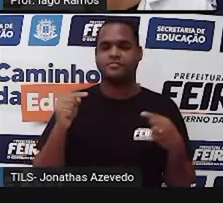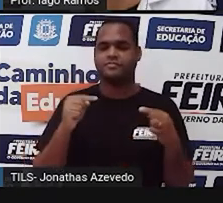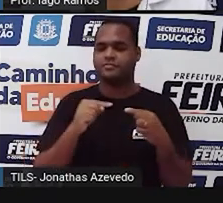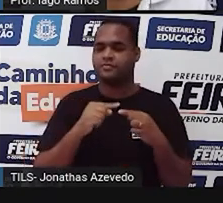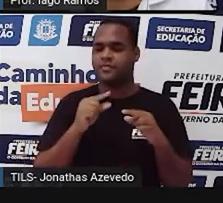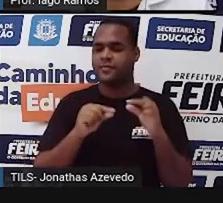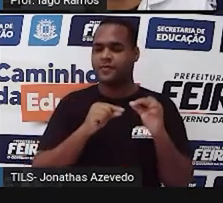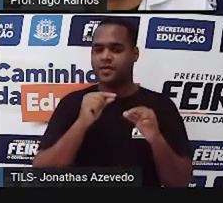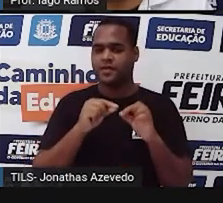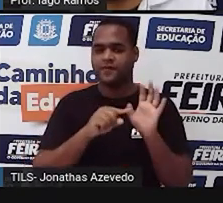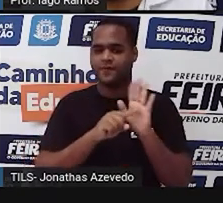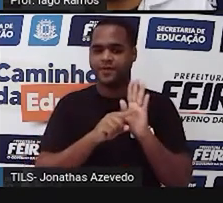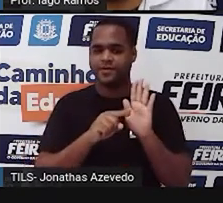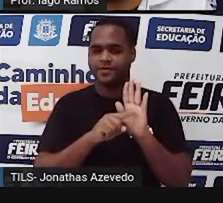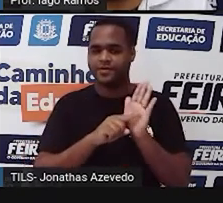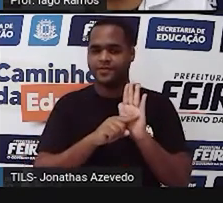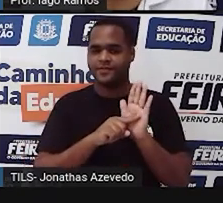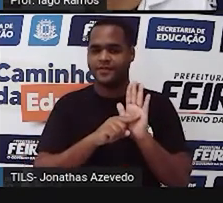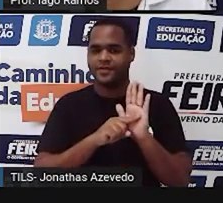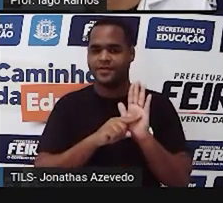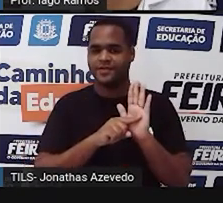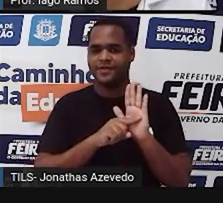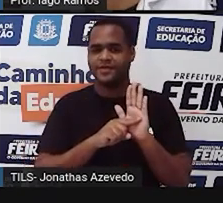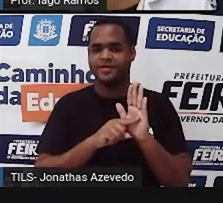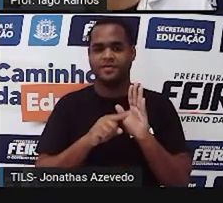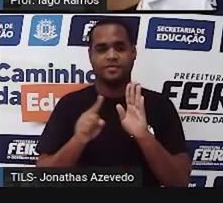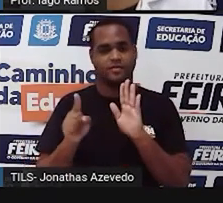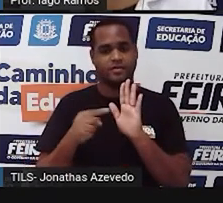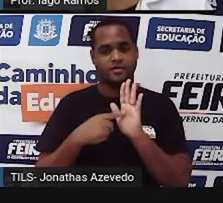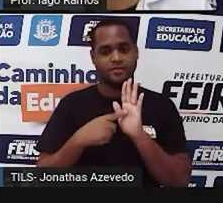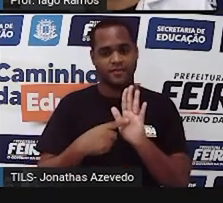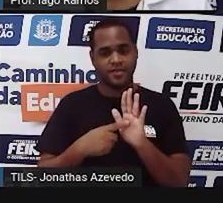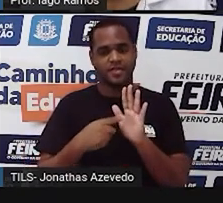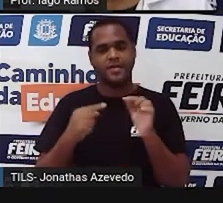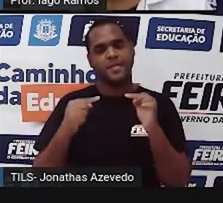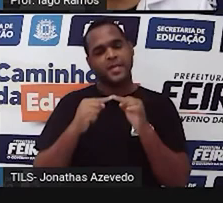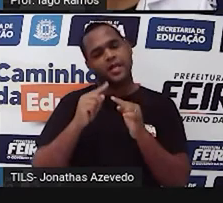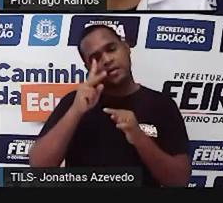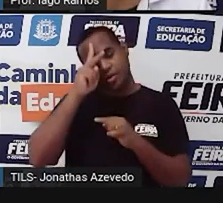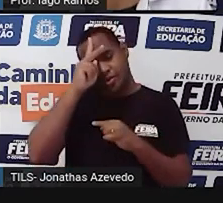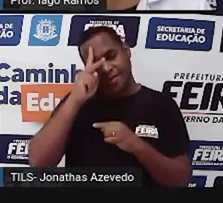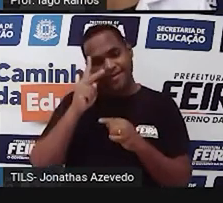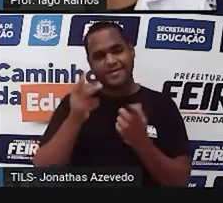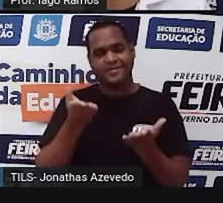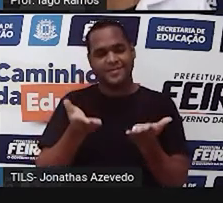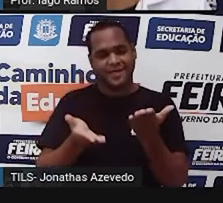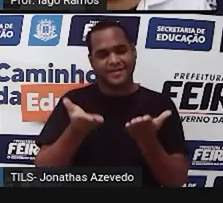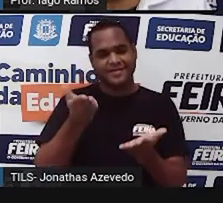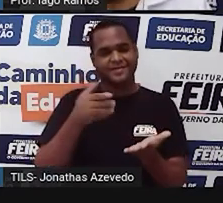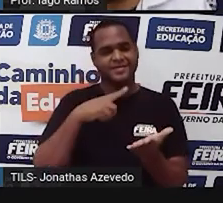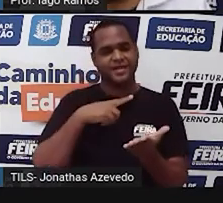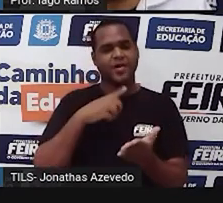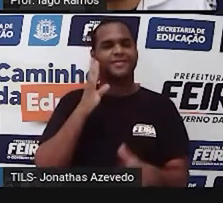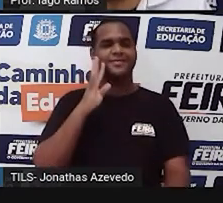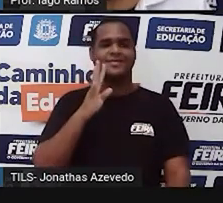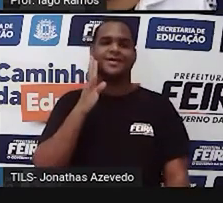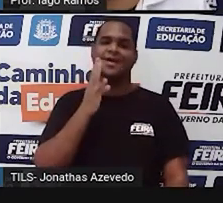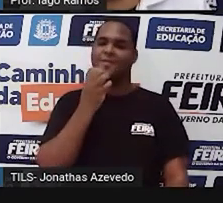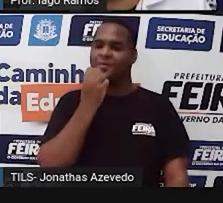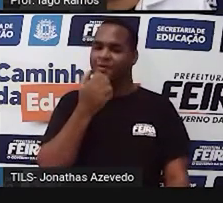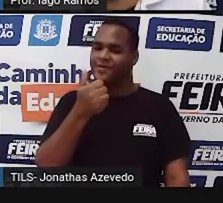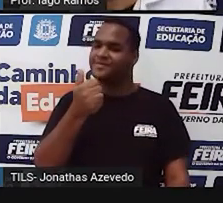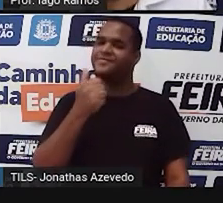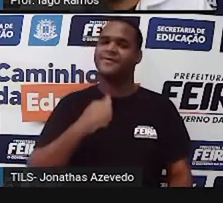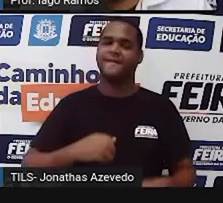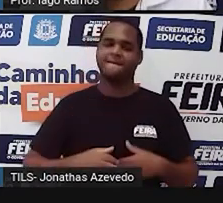um videozinho que vai falar sobre a história das balanças. Olha que bacana isso.